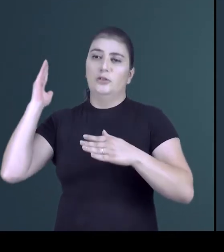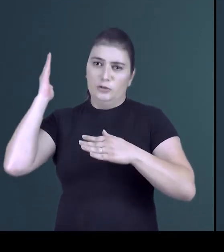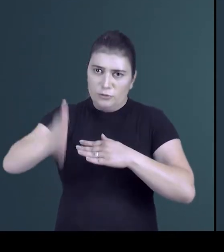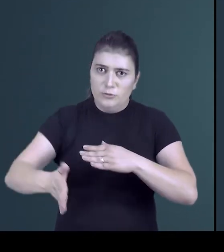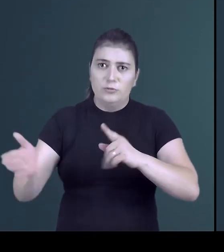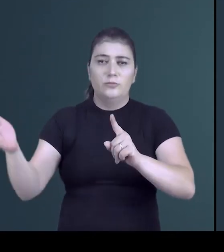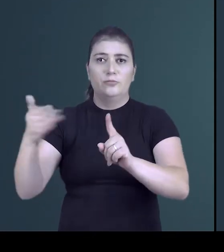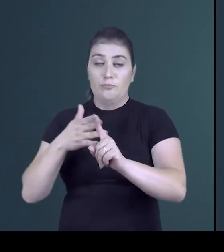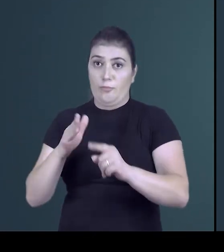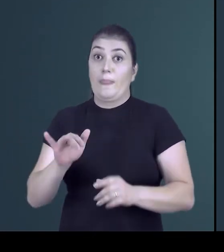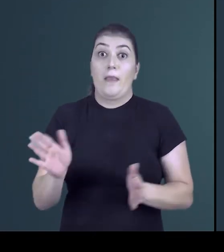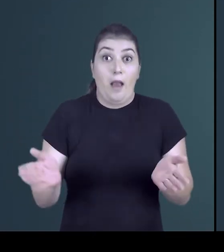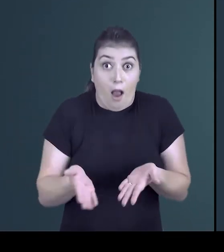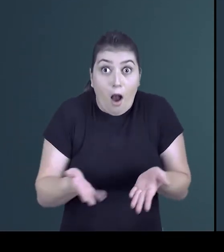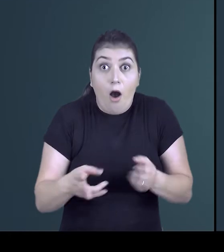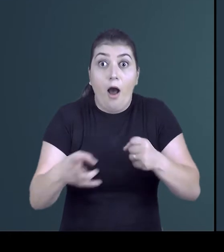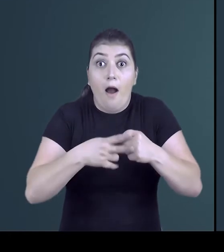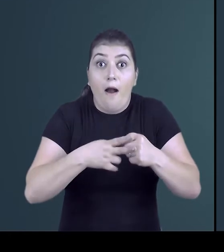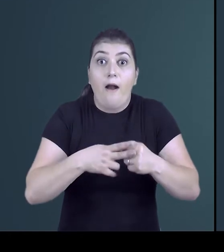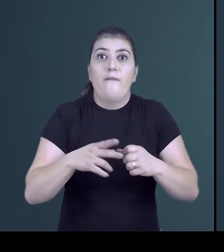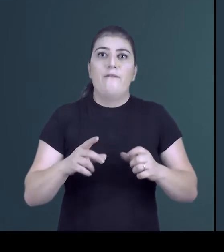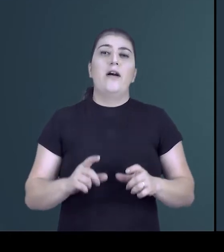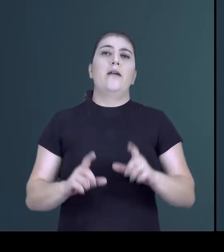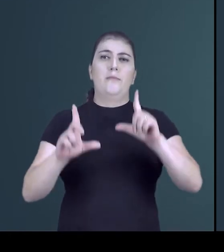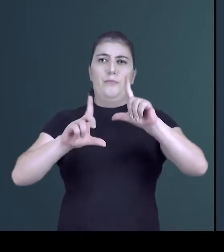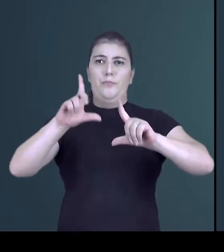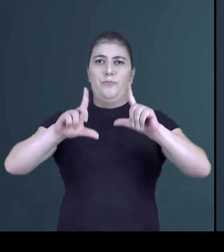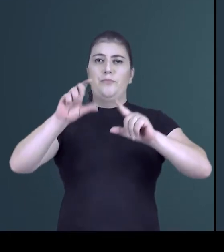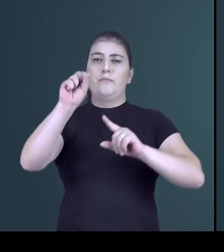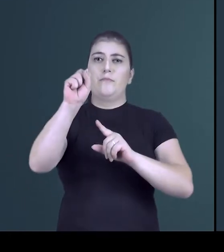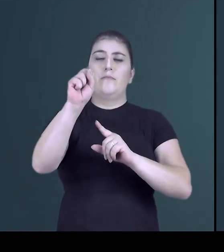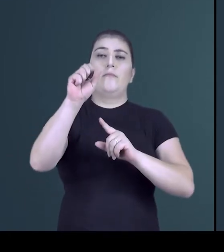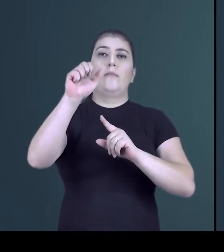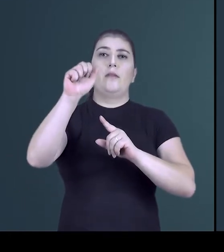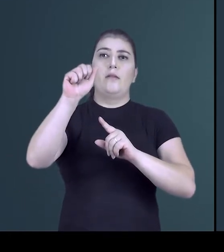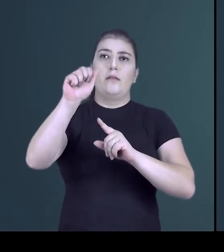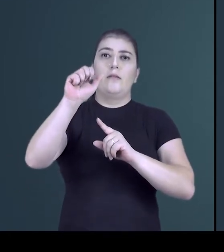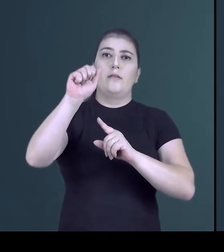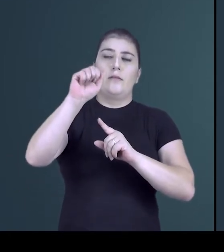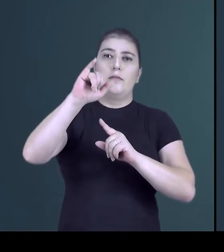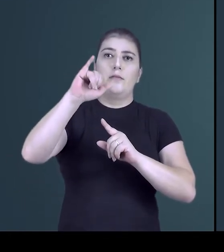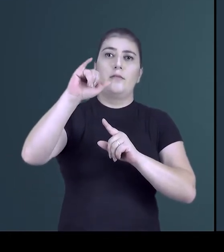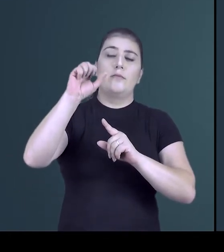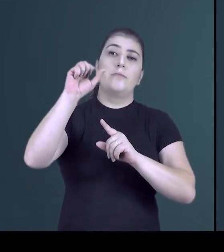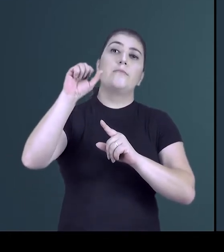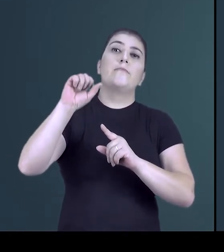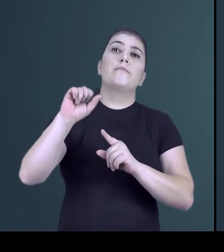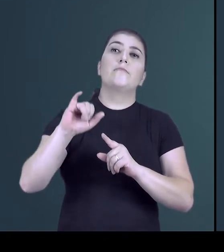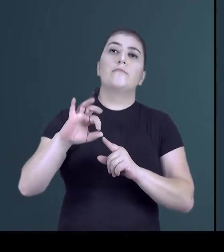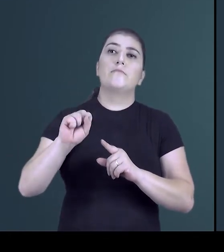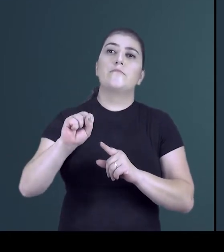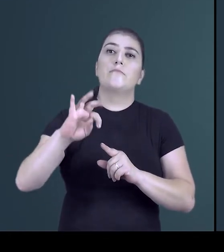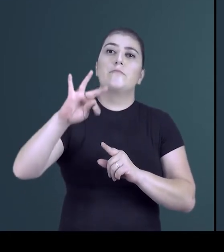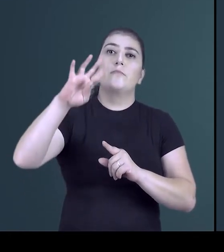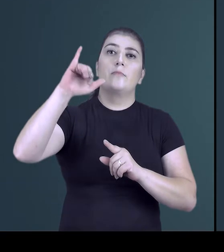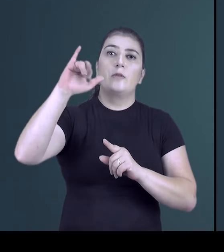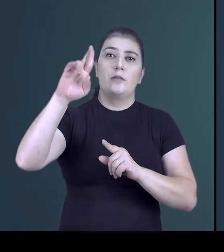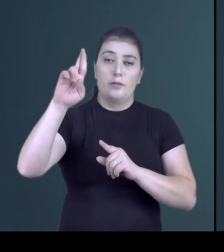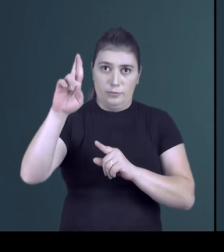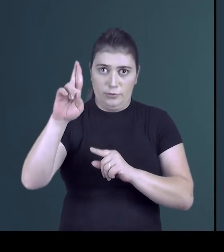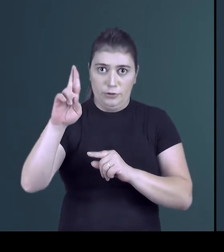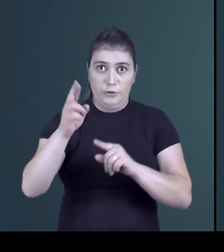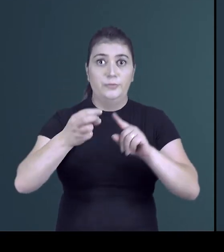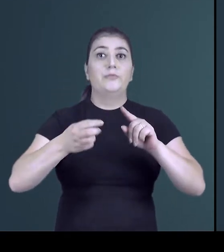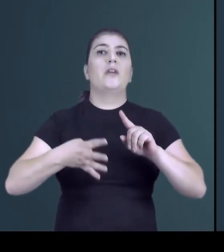como característica bem definida dele. Esse verbo tem quatro sentidos diferentes. Desses quatro sentidos diferentes,